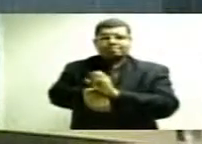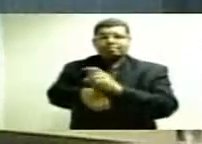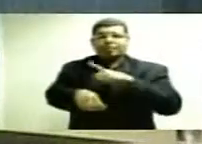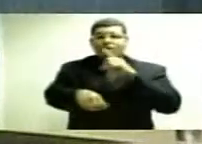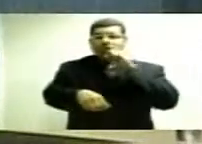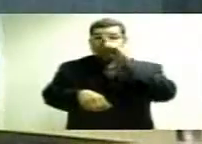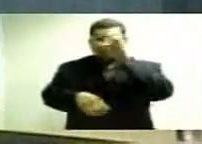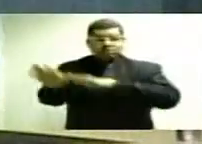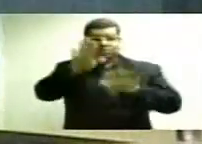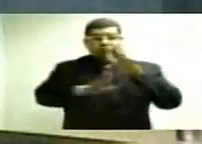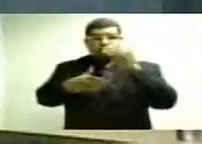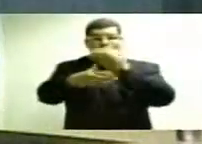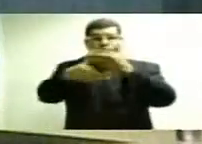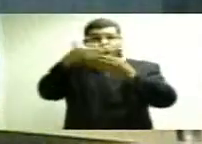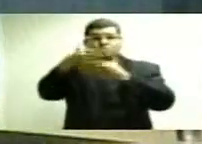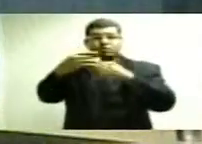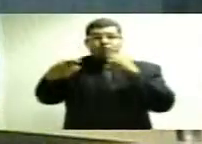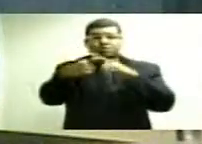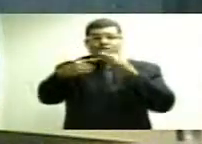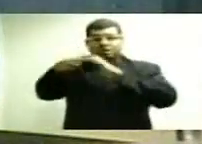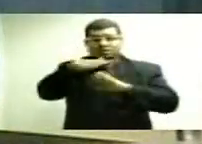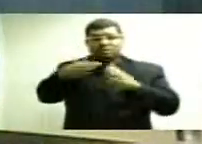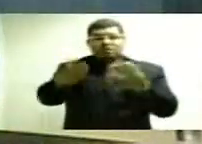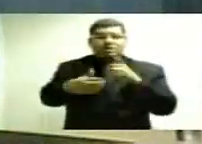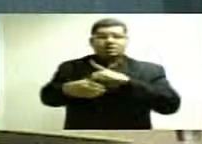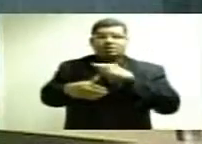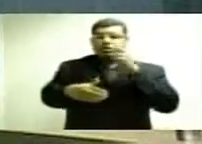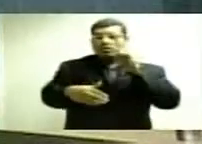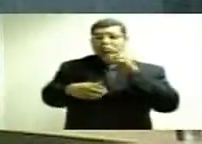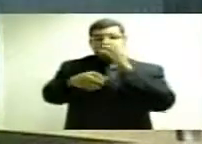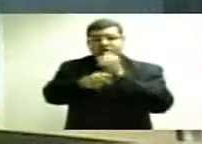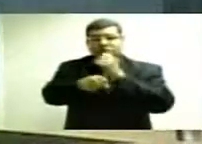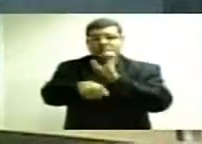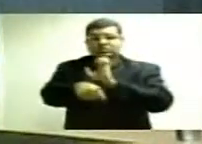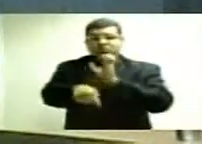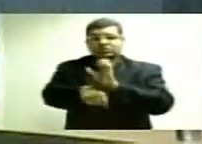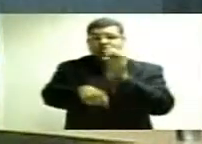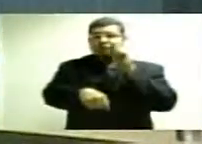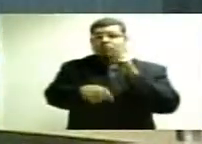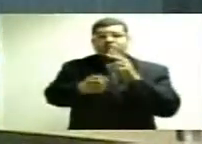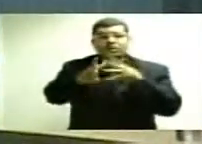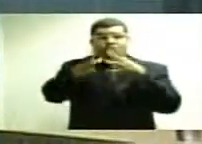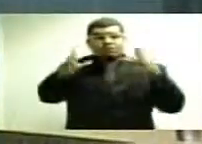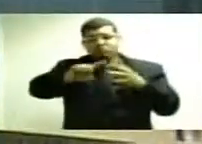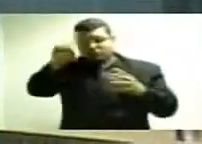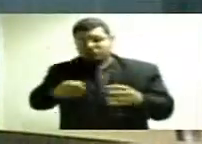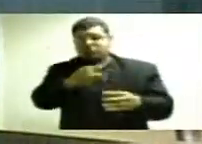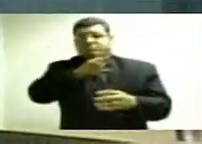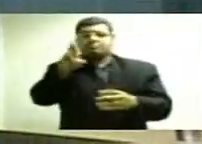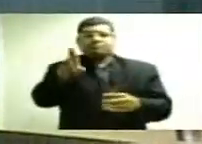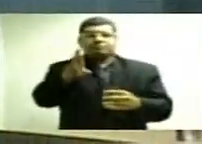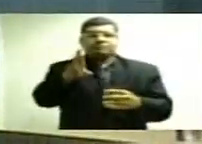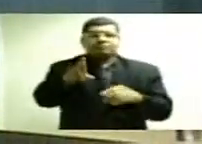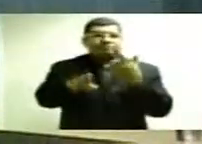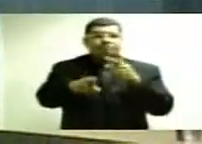risco de paralisar obras porque empreiteiro que olha para as contas do Estado vê um buraco de 1 bilhão de reais,